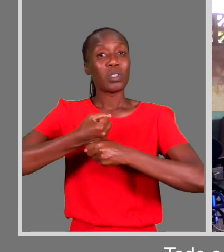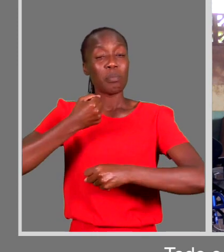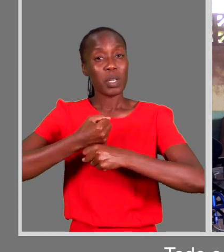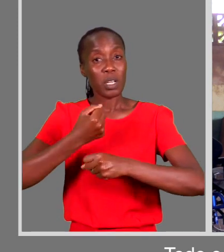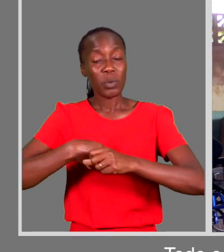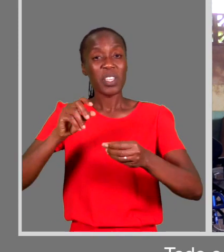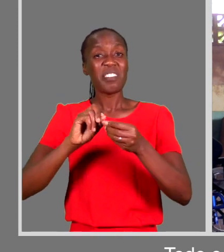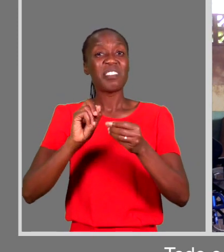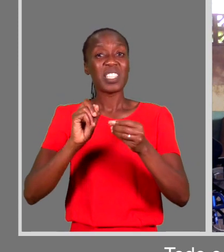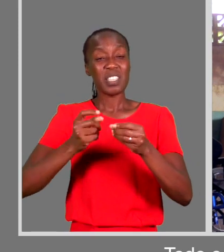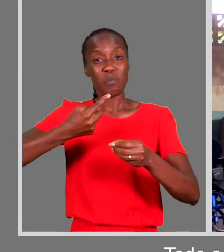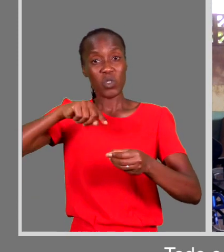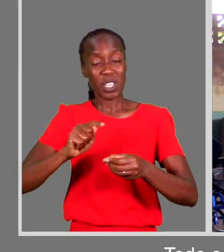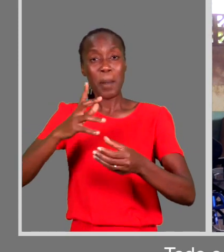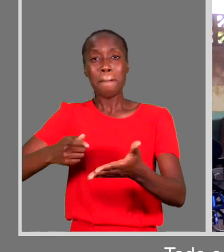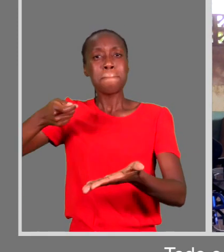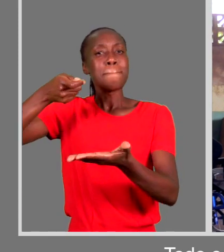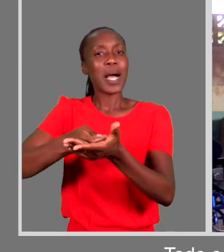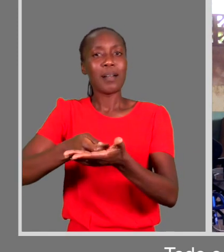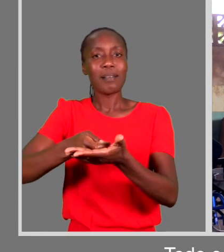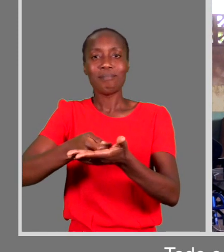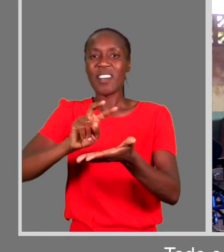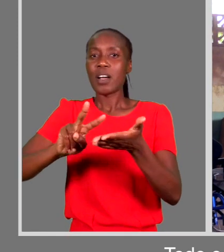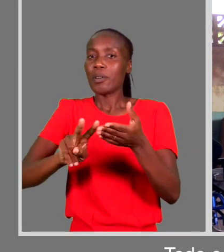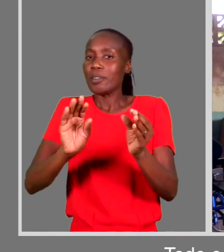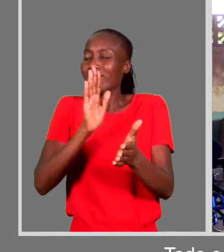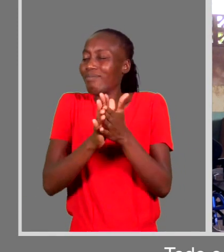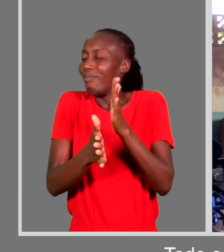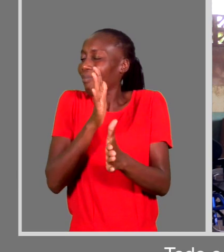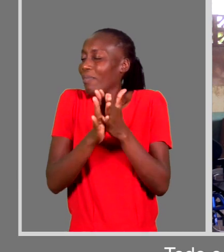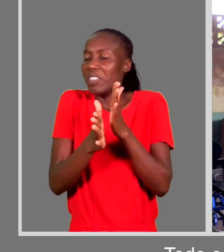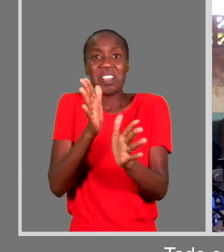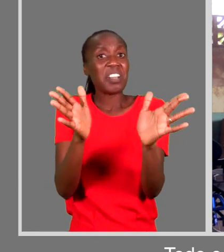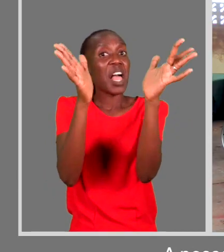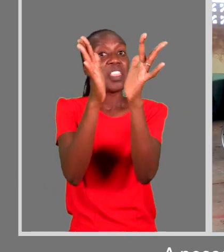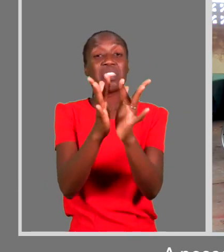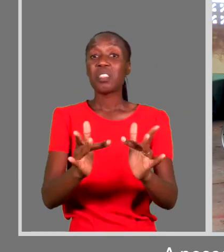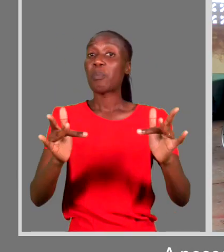Todo o trabalho que é feito não cobra-se nenhum valor.